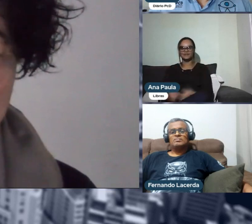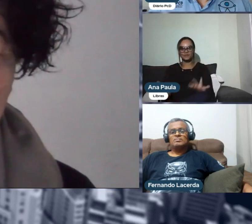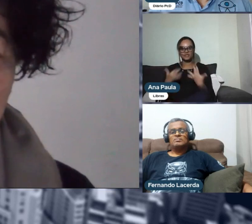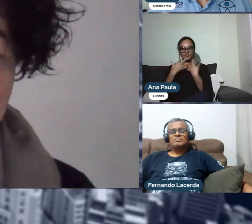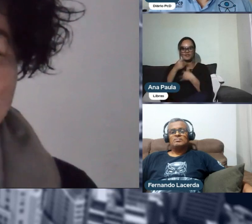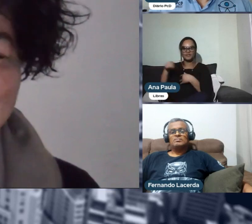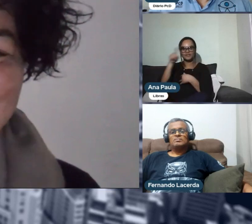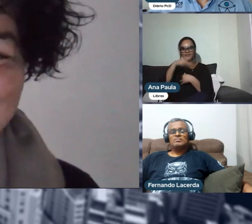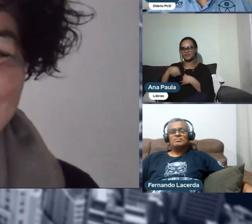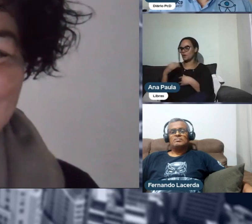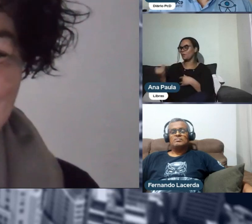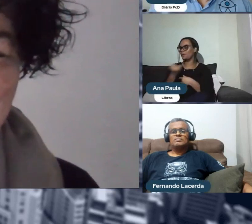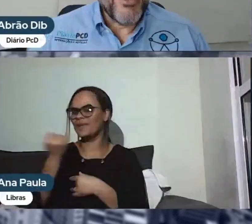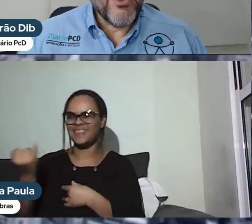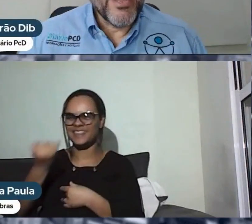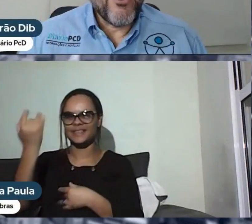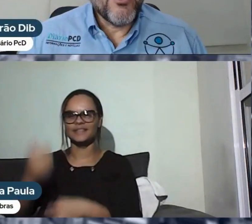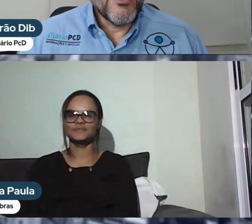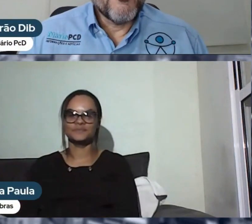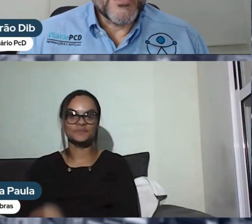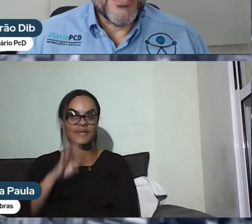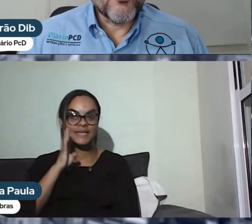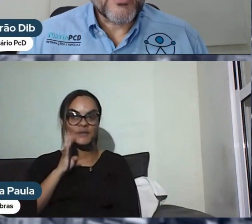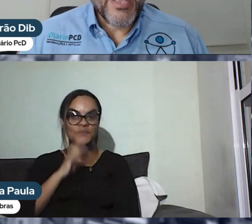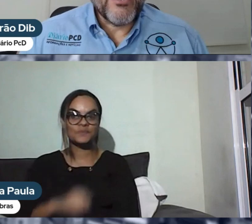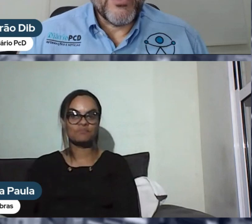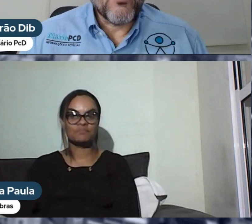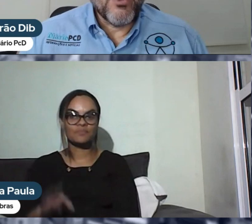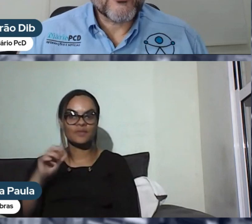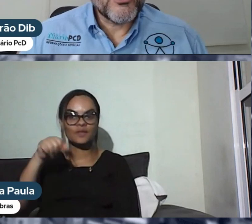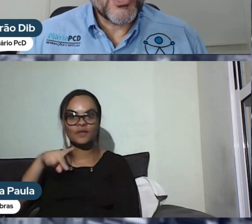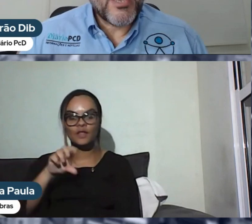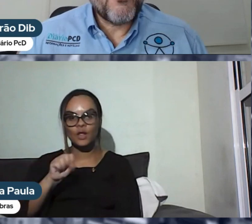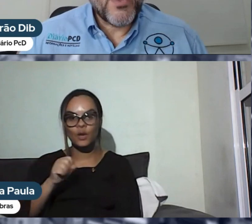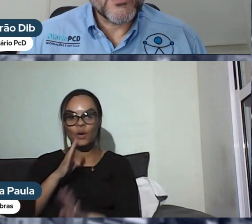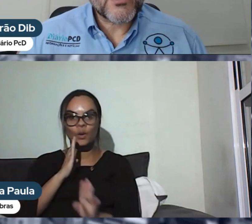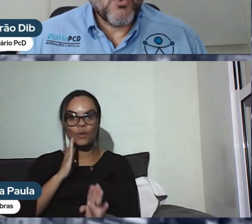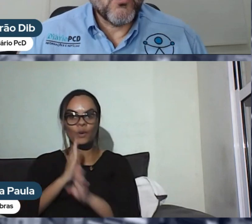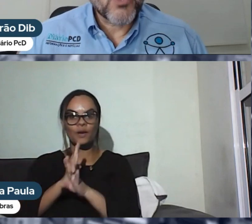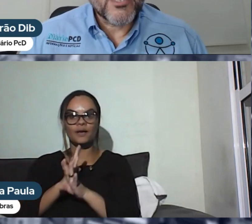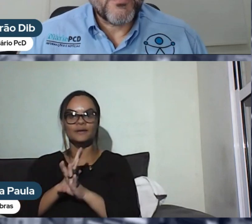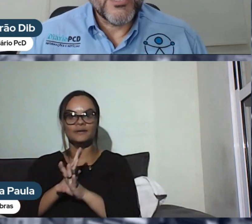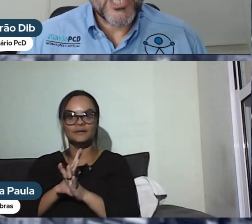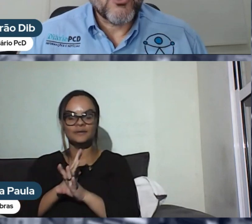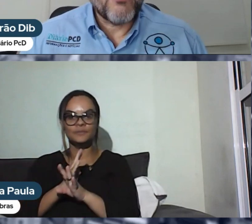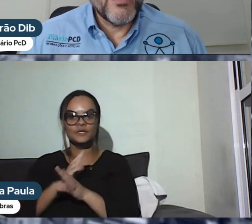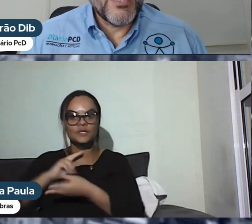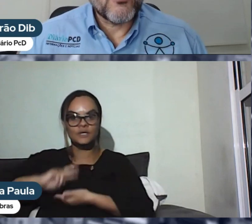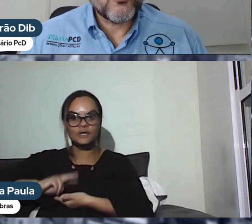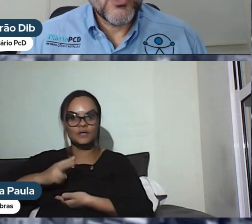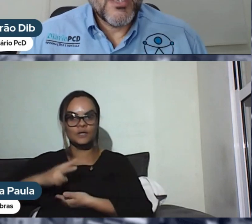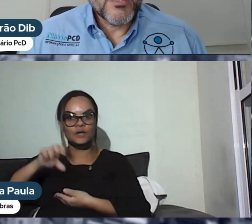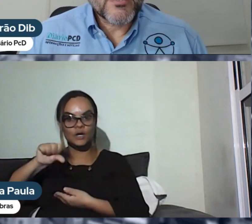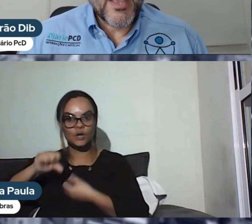que para a gente é bem importante. Legal, legal. Fernando, está aí o encontro de quem fez um transplante há nove